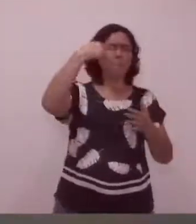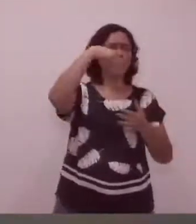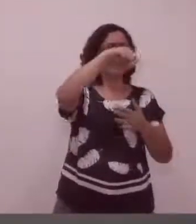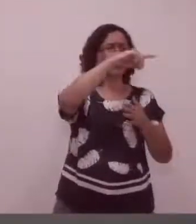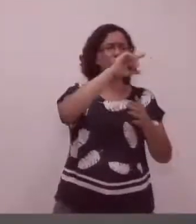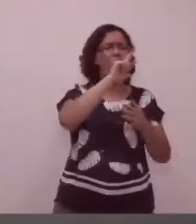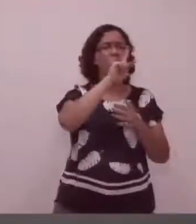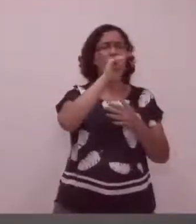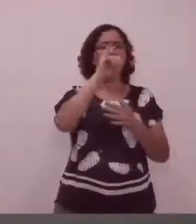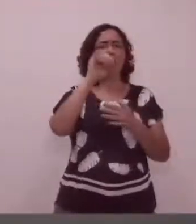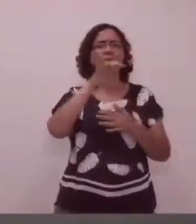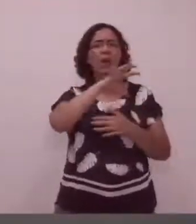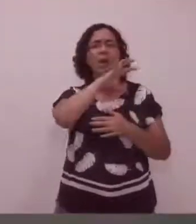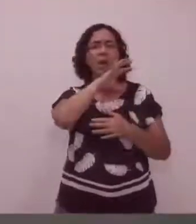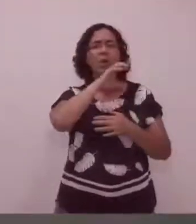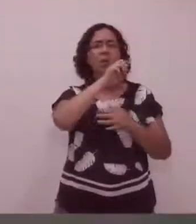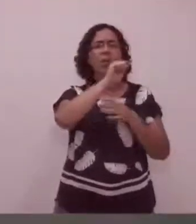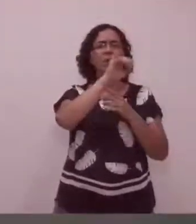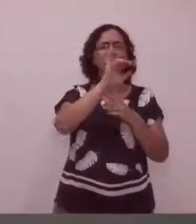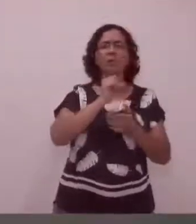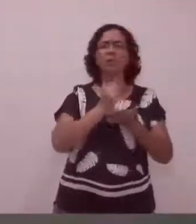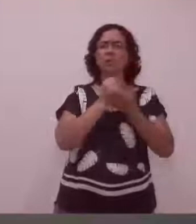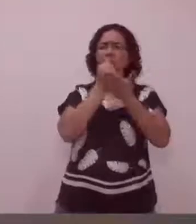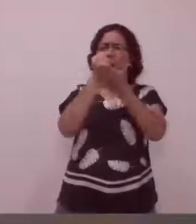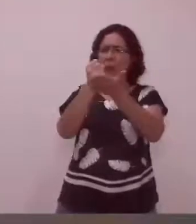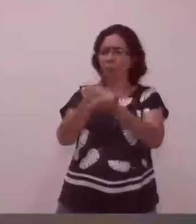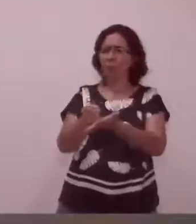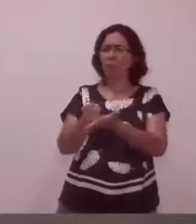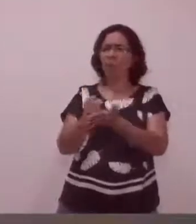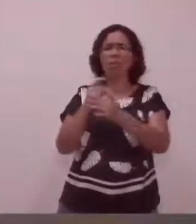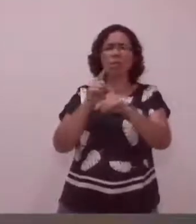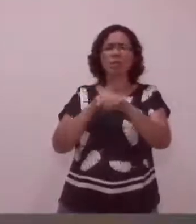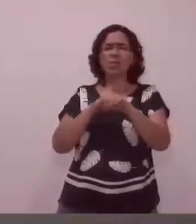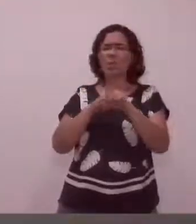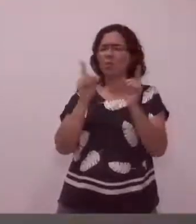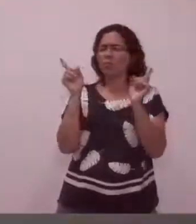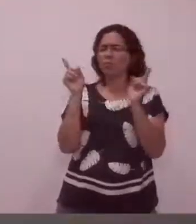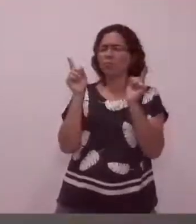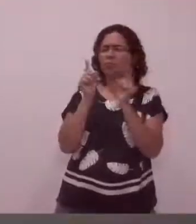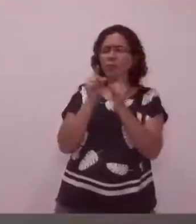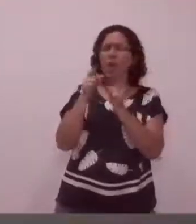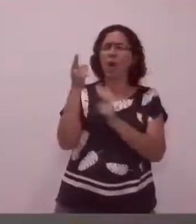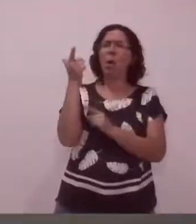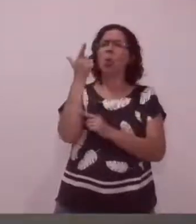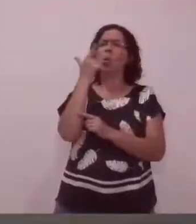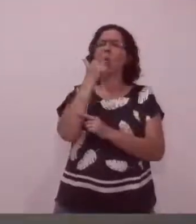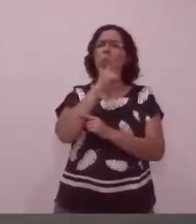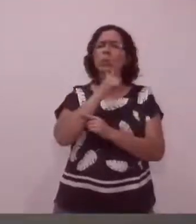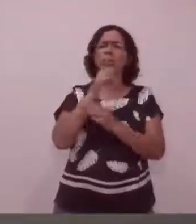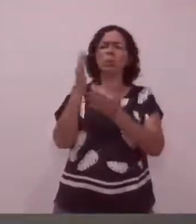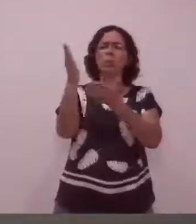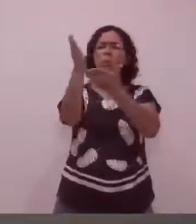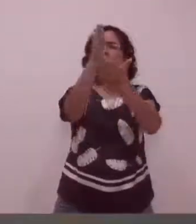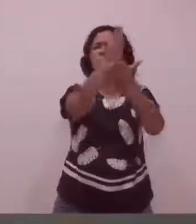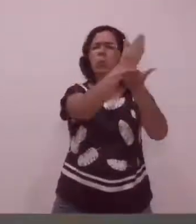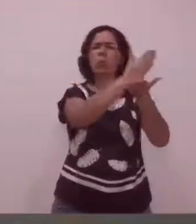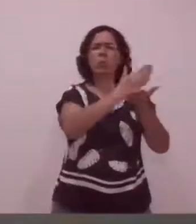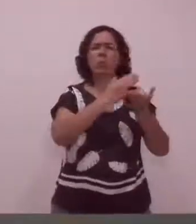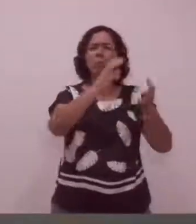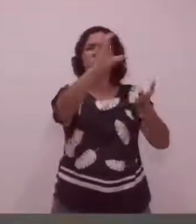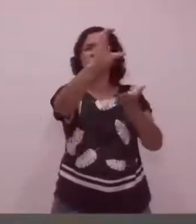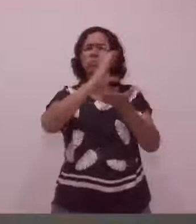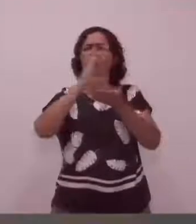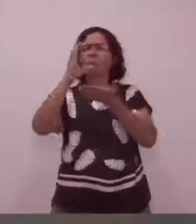Lions, da CIV, e num curto espaço de tempo, conseguir arrecadar mil litros de